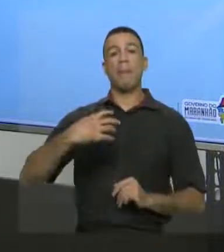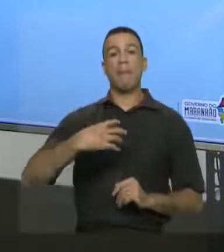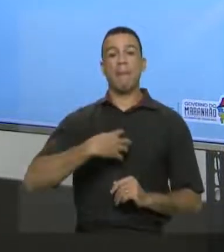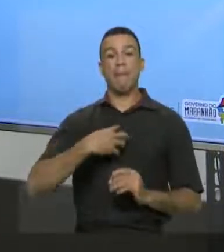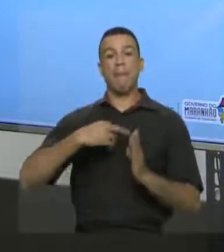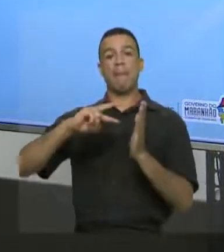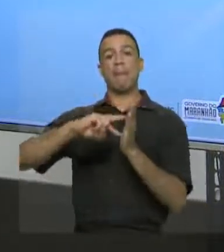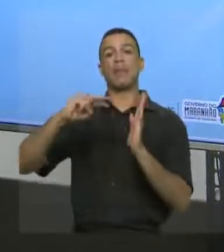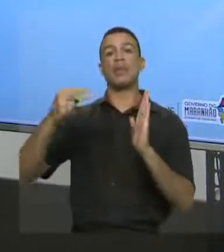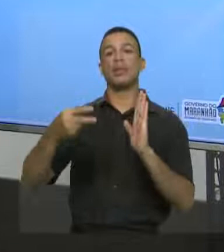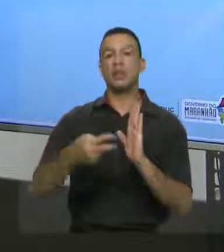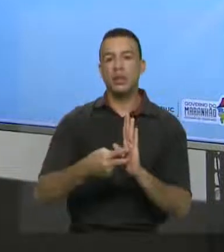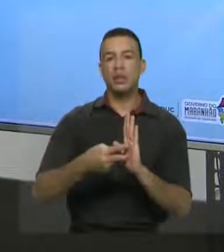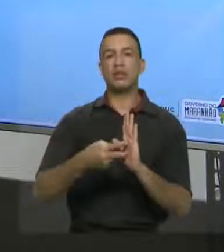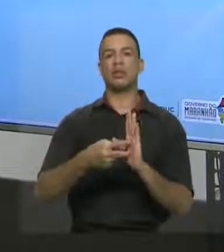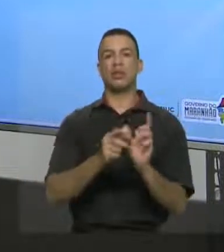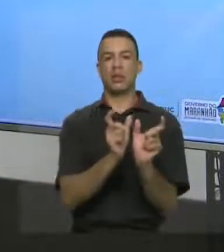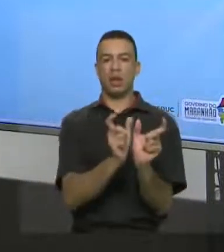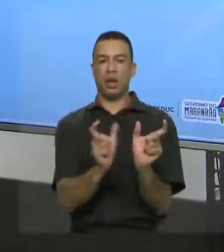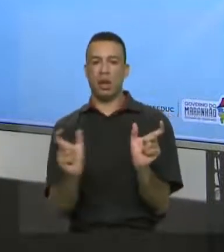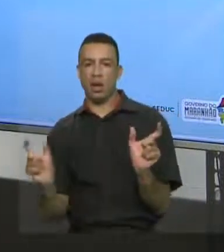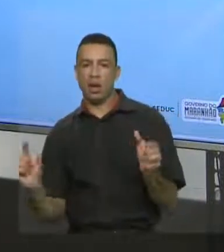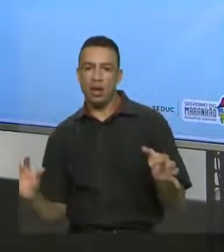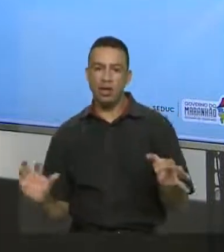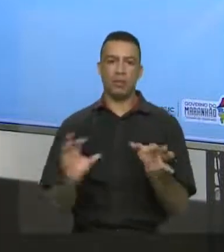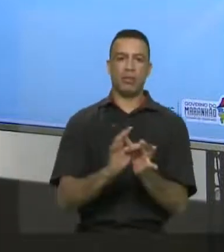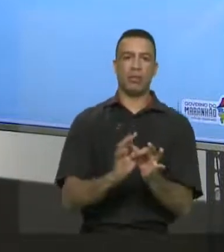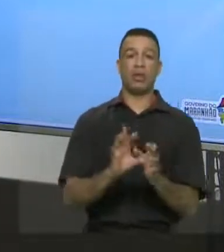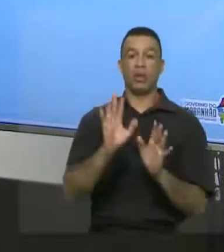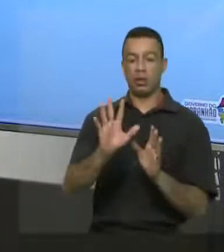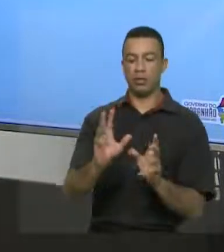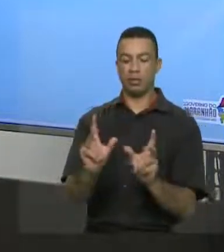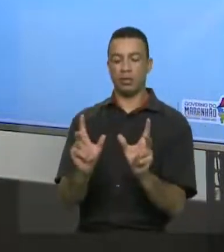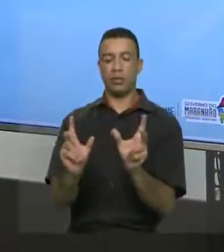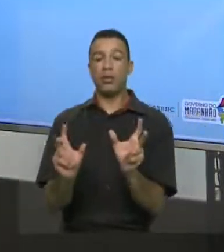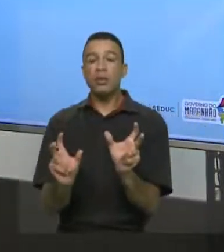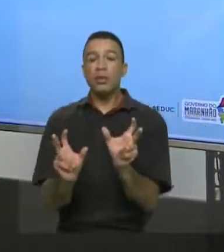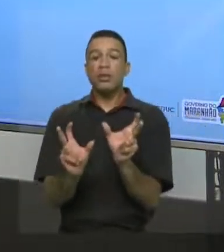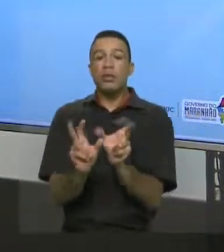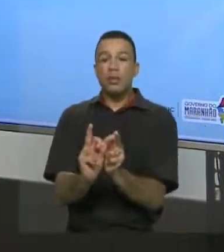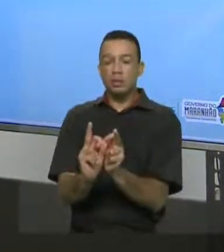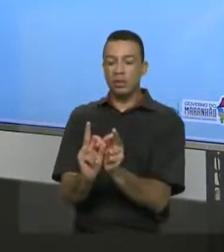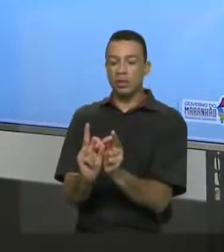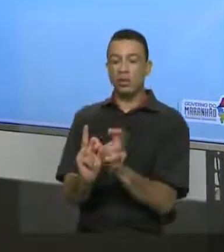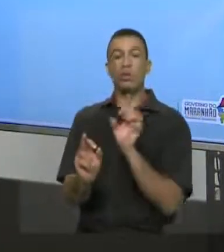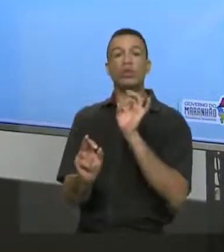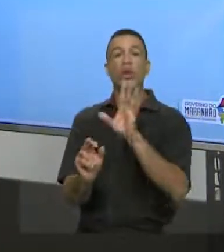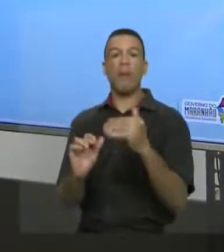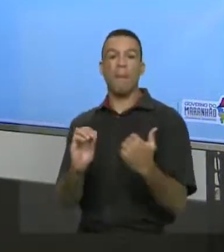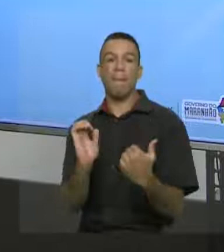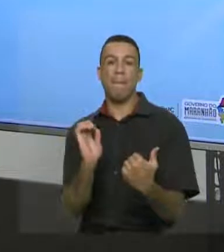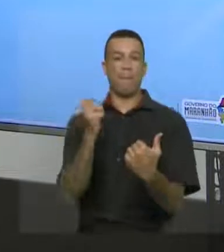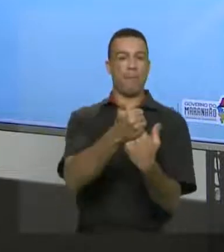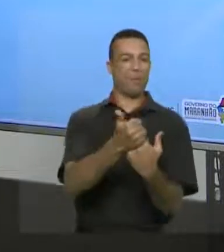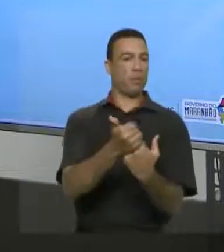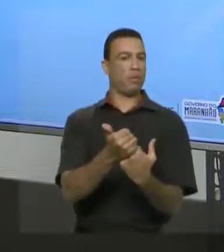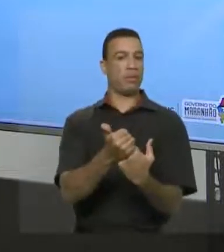das ideias. Atenção, conjunção, ela não serve para substituir termos.